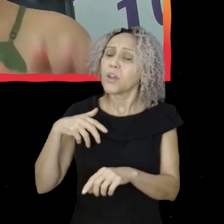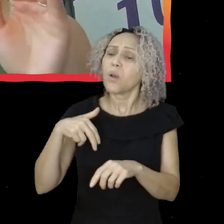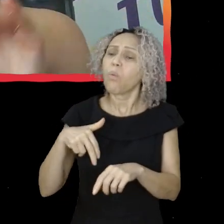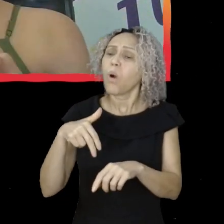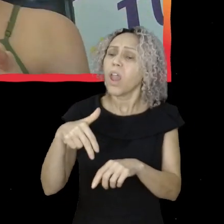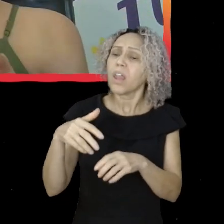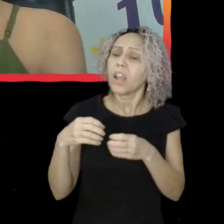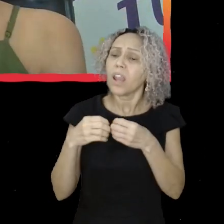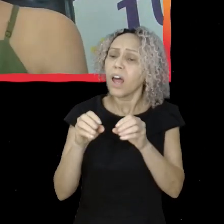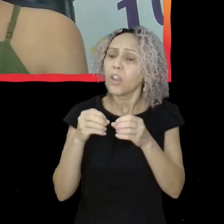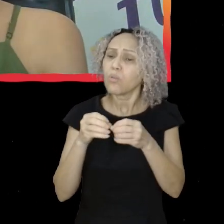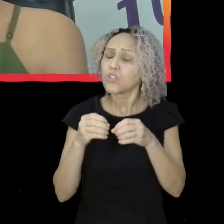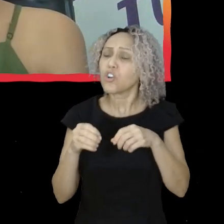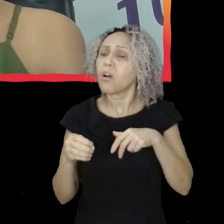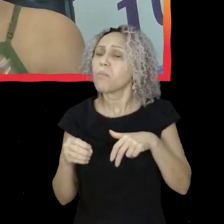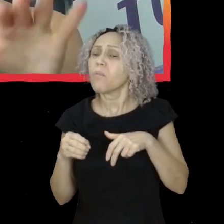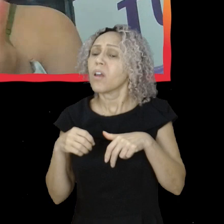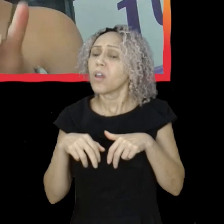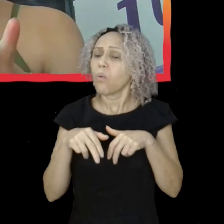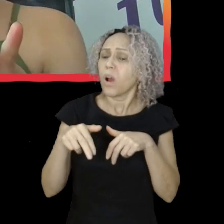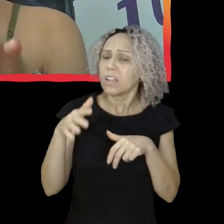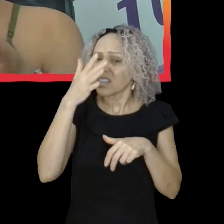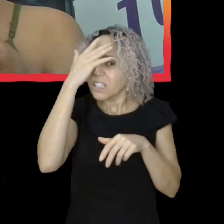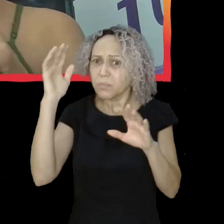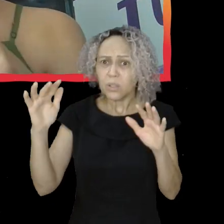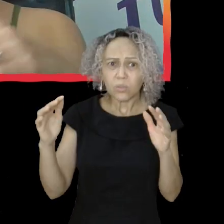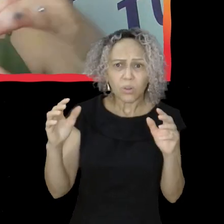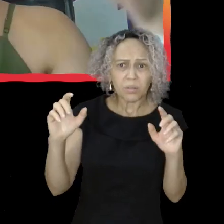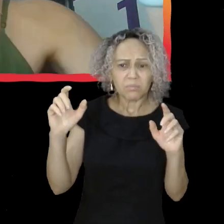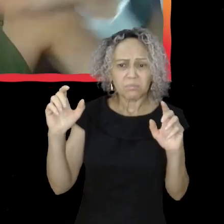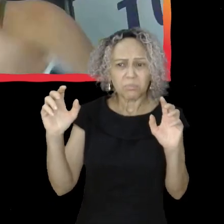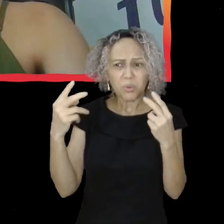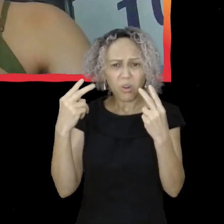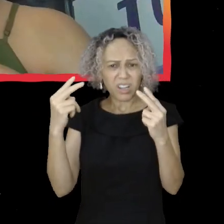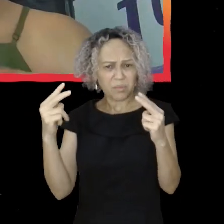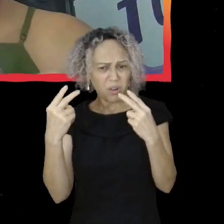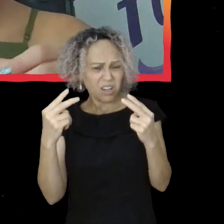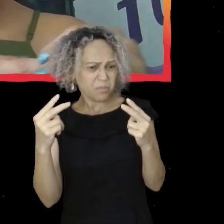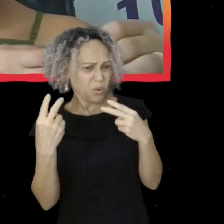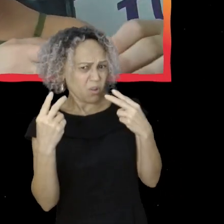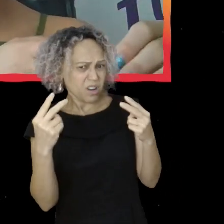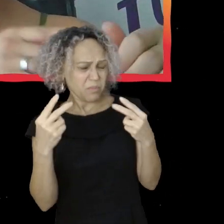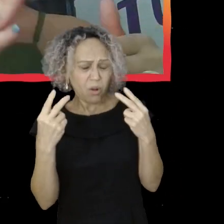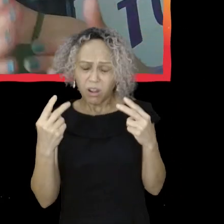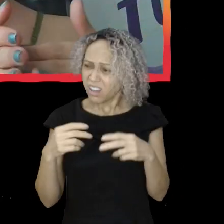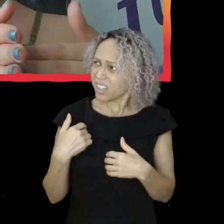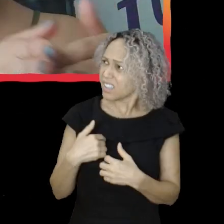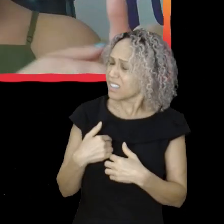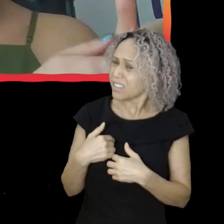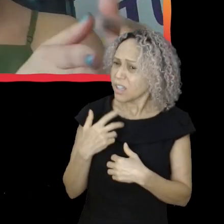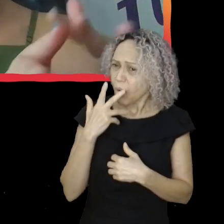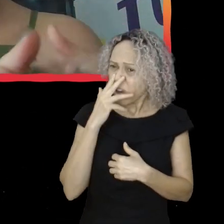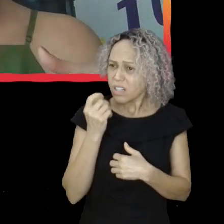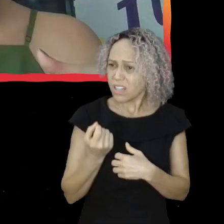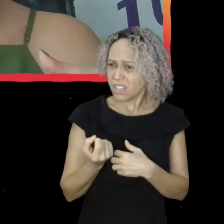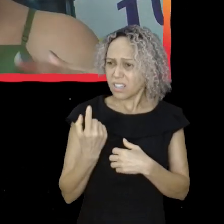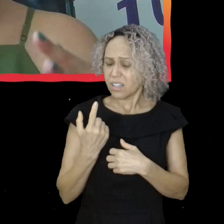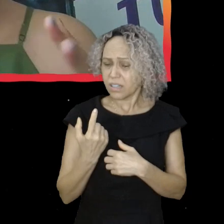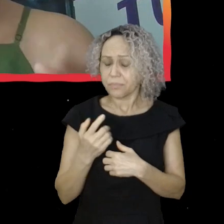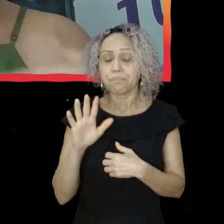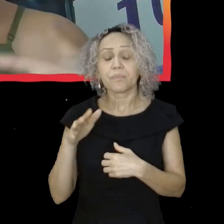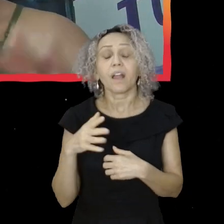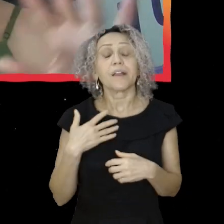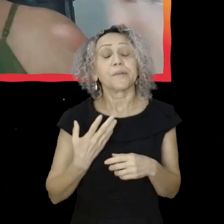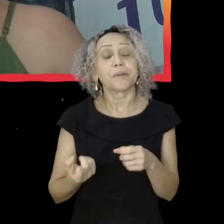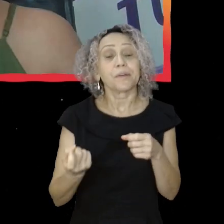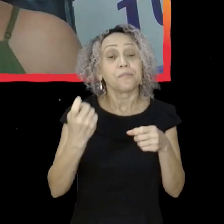escola, assim, o ponto de ônibus da escola que eu estudava no SESMAG, é bem na frente, assim, da escola, né? E daí tem o portão do lado. A hora que eu chego, desço do ônibus e